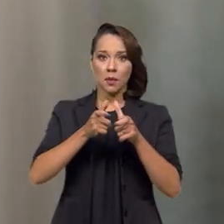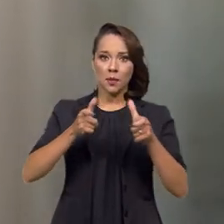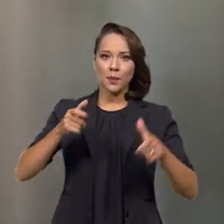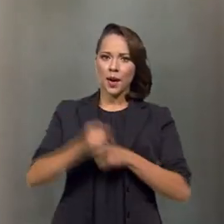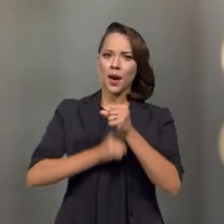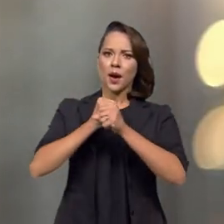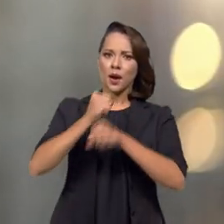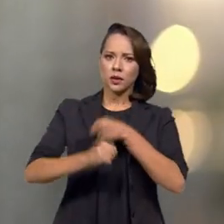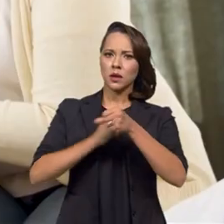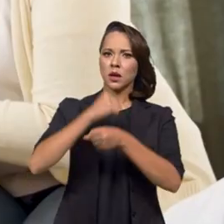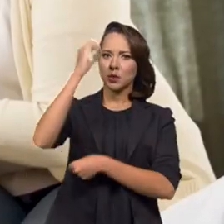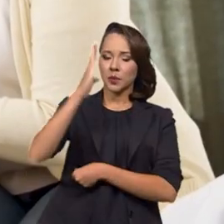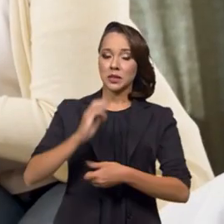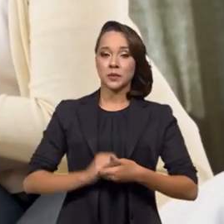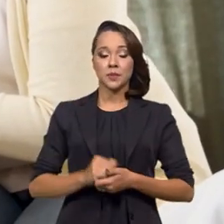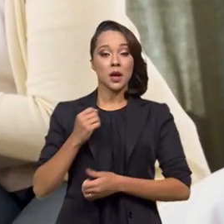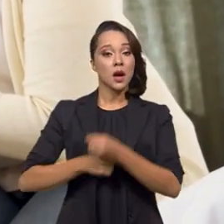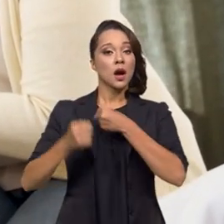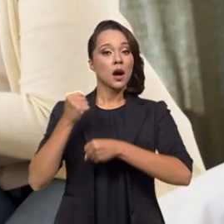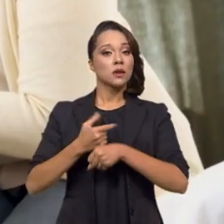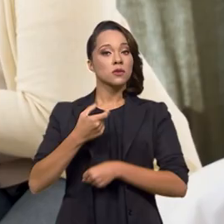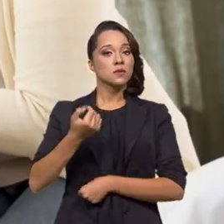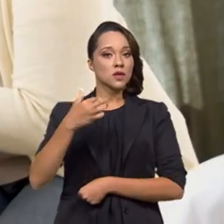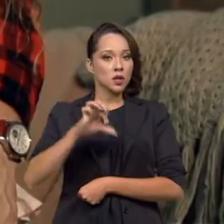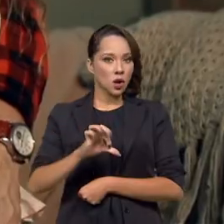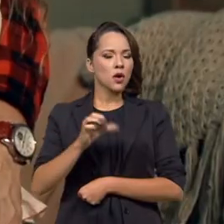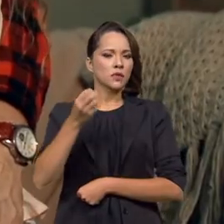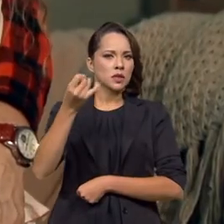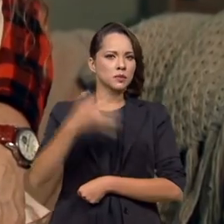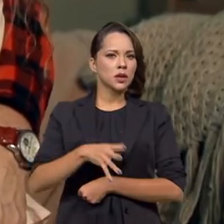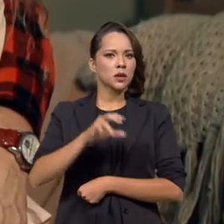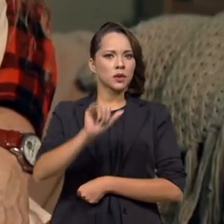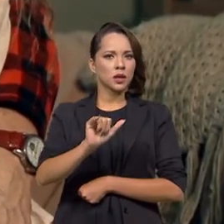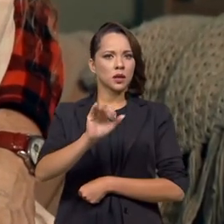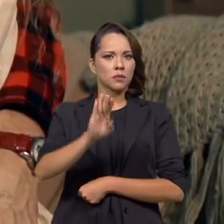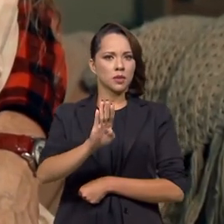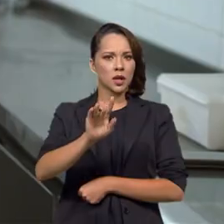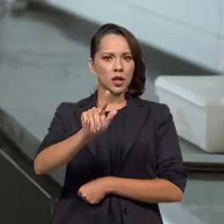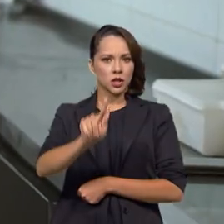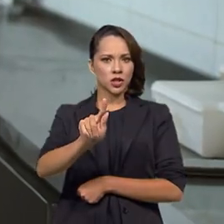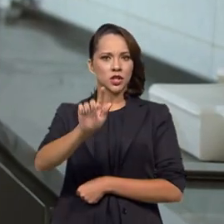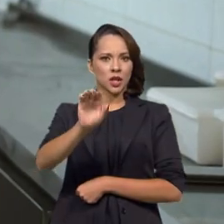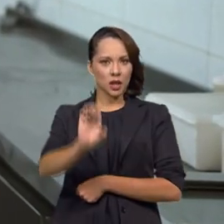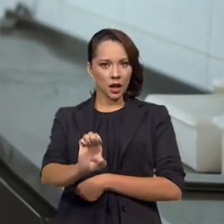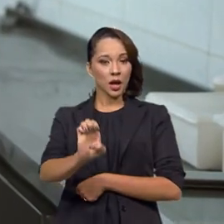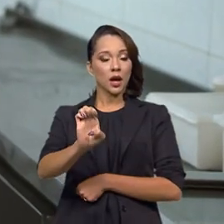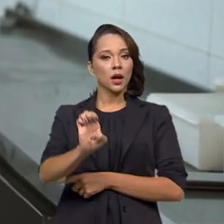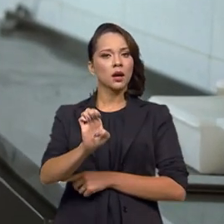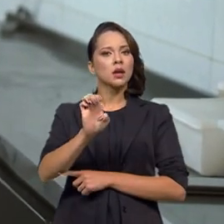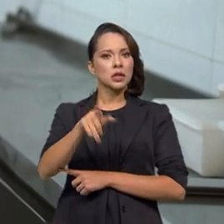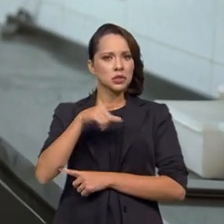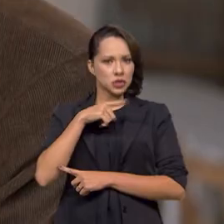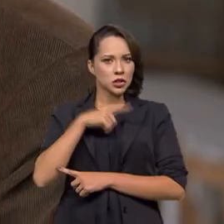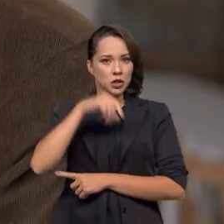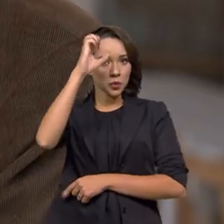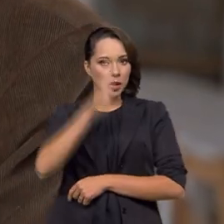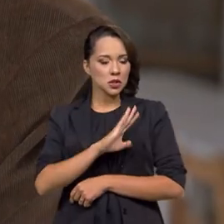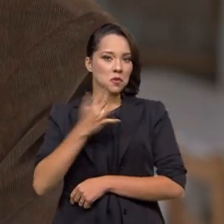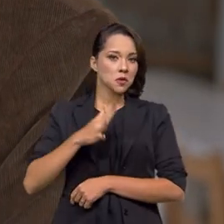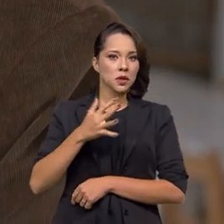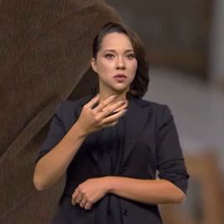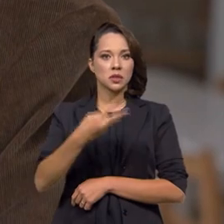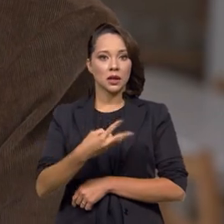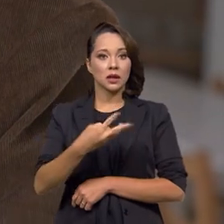a cada ano no país. Em 2019, segundo o Instituto Brasileiro de Geografia e Estatística, IBGE, existiam no